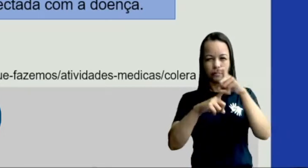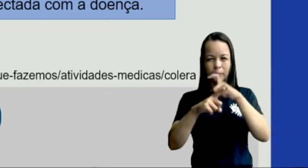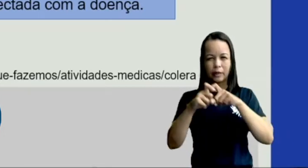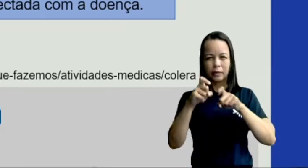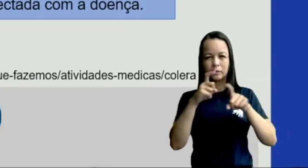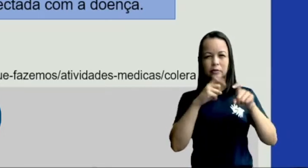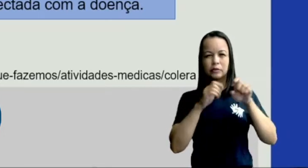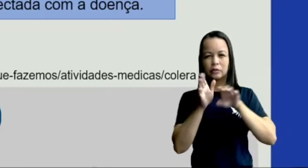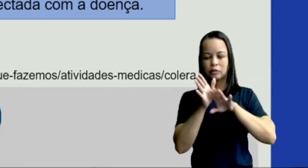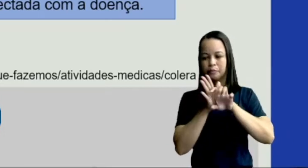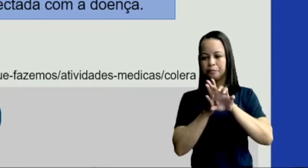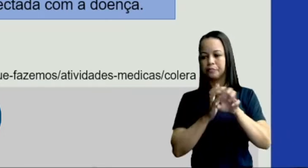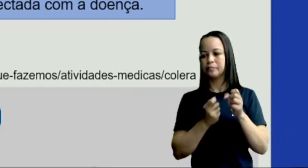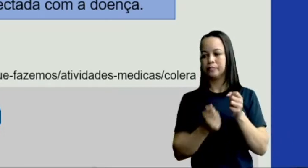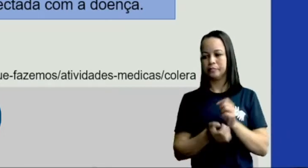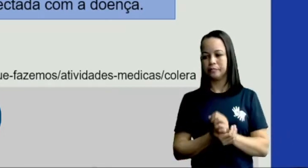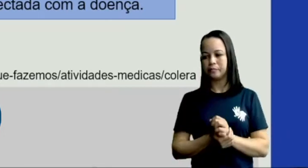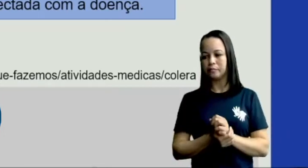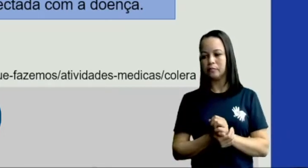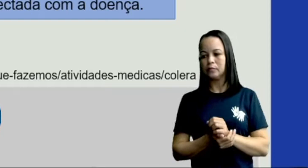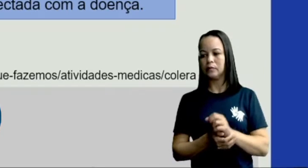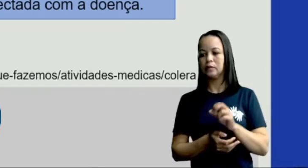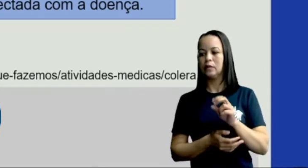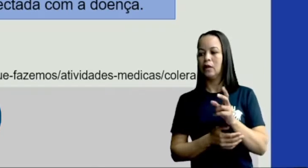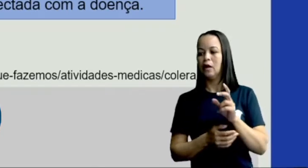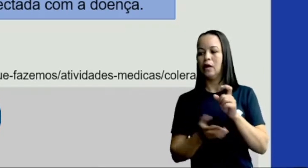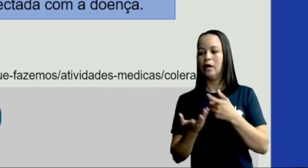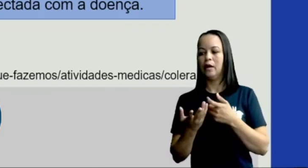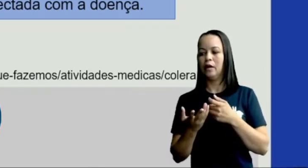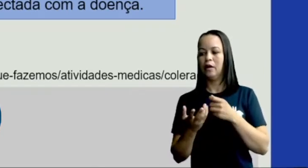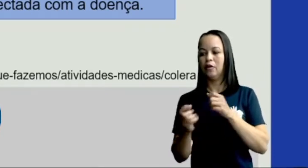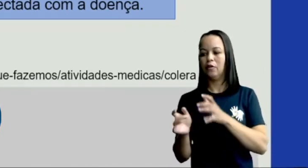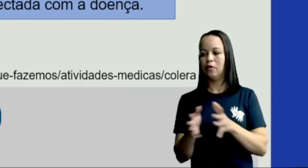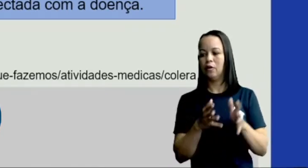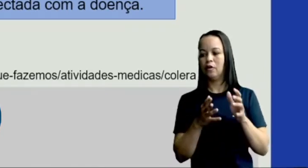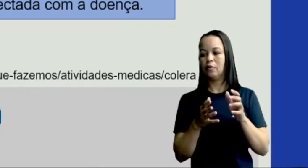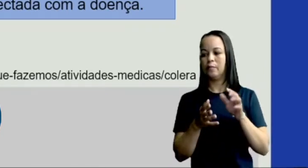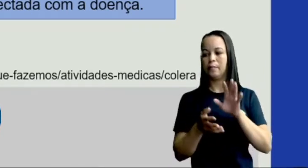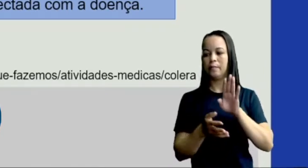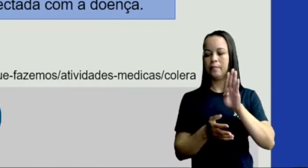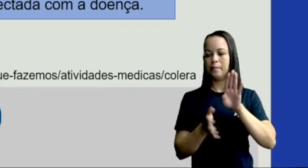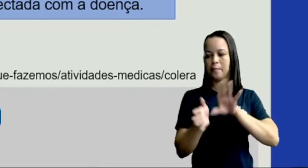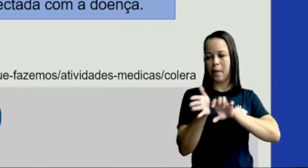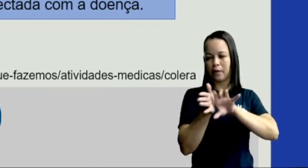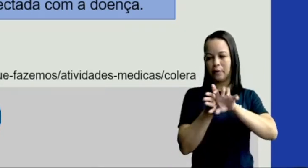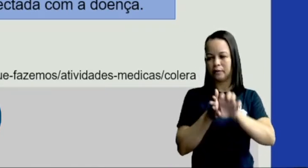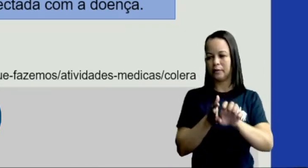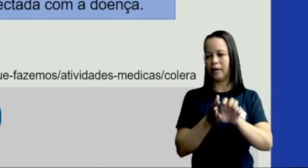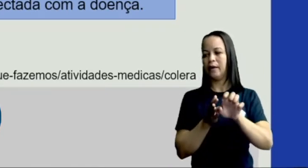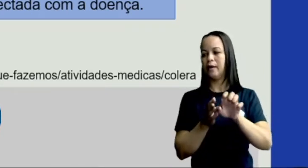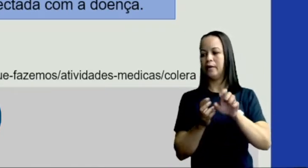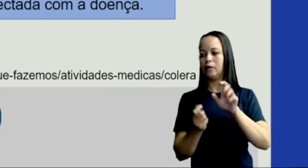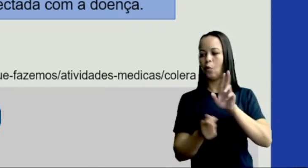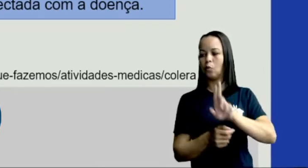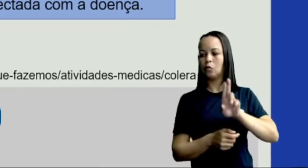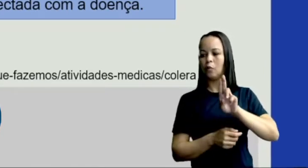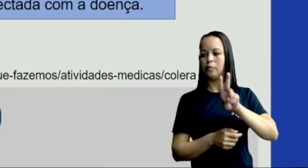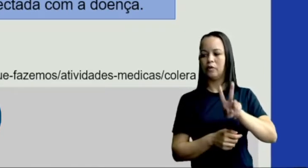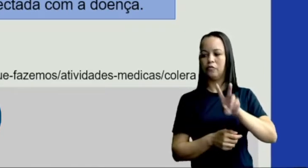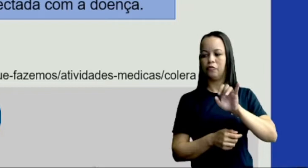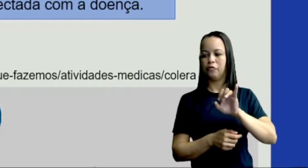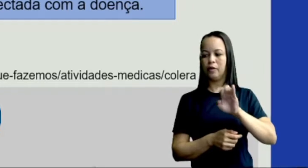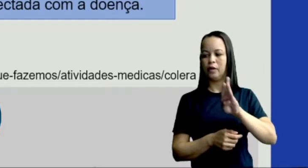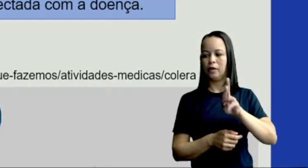cholerni. A bactéria faz com que as células que revestem o intestino produzam uma grande